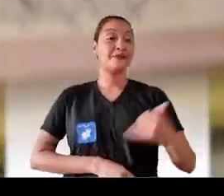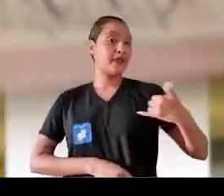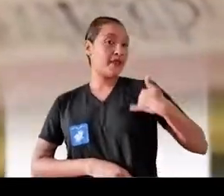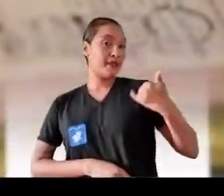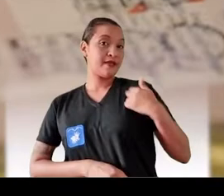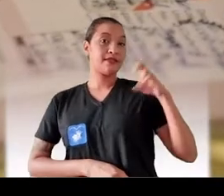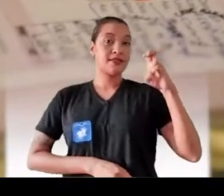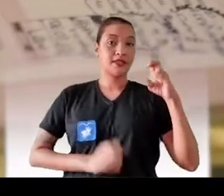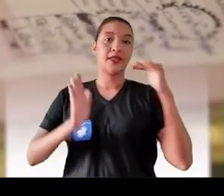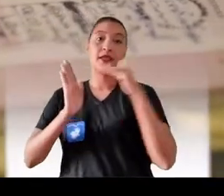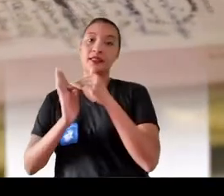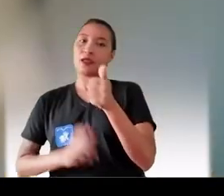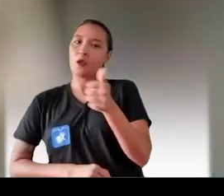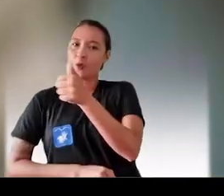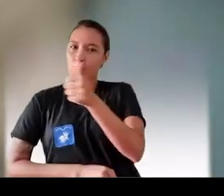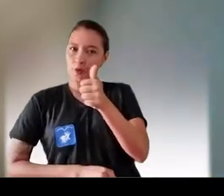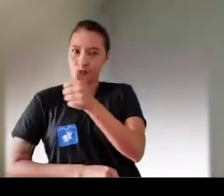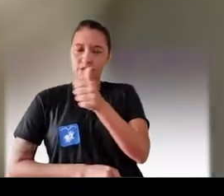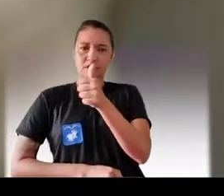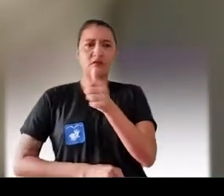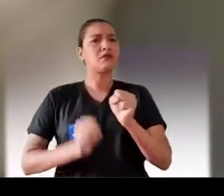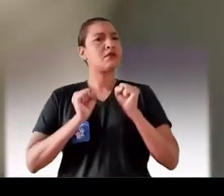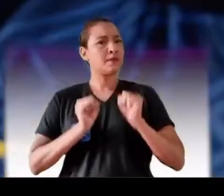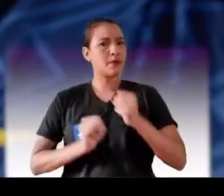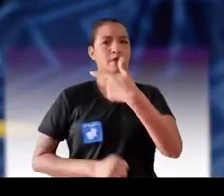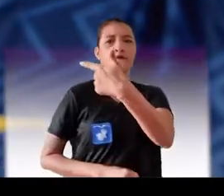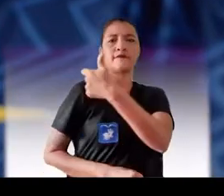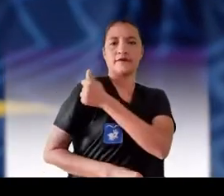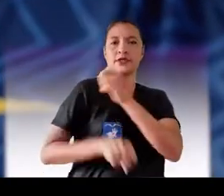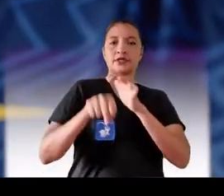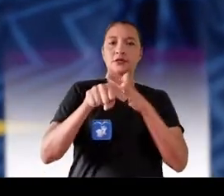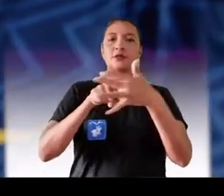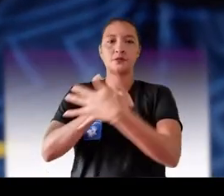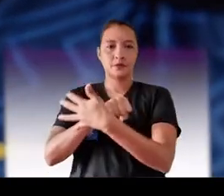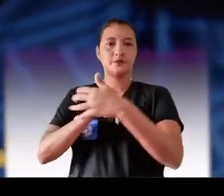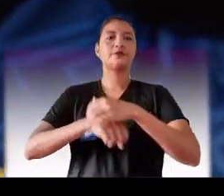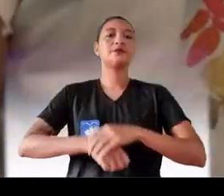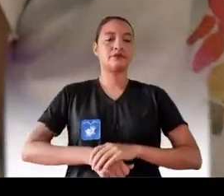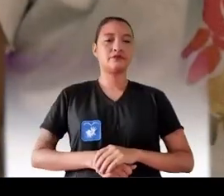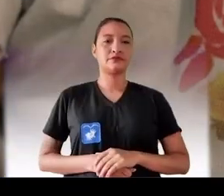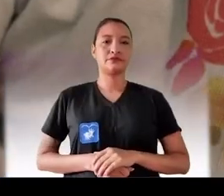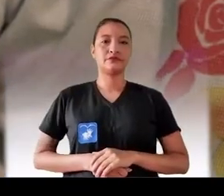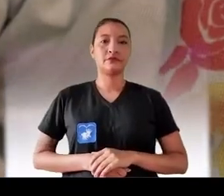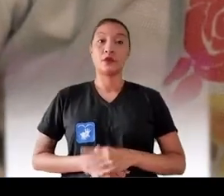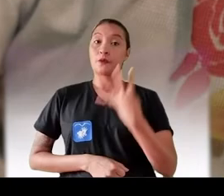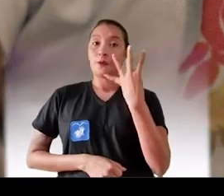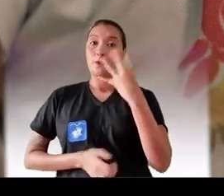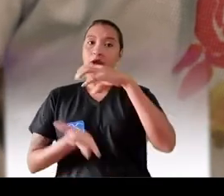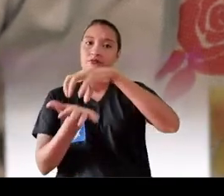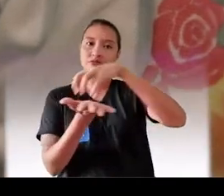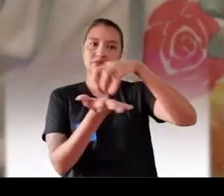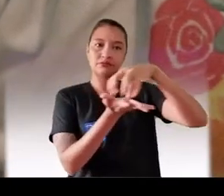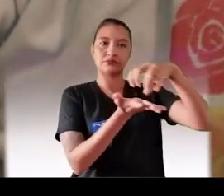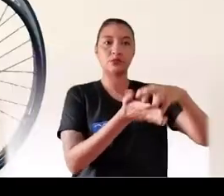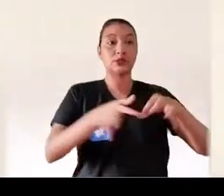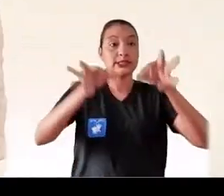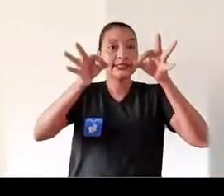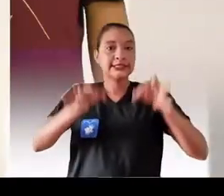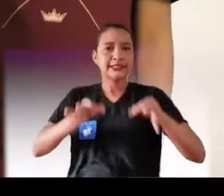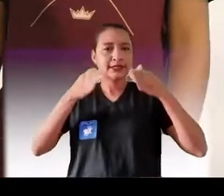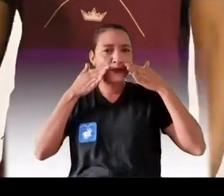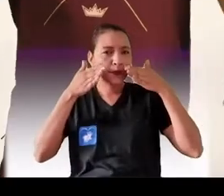Agora é a vez das crianças de 5 a 11 anos se vacinarem contra a Covid-19. São quatro pontos de vacinação,